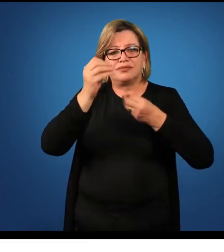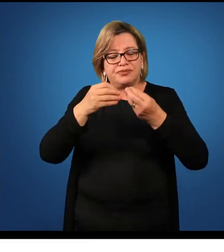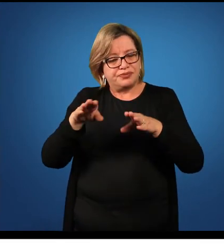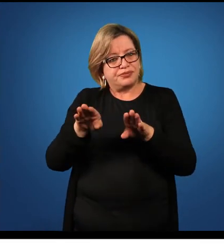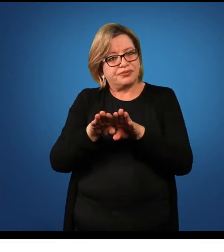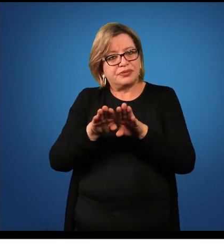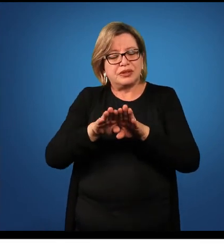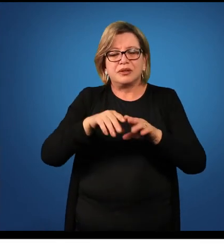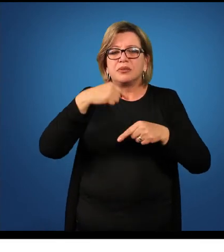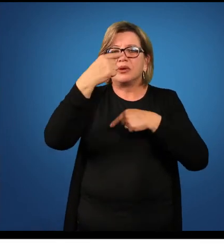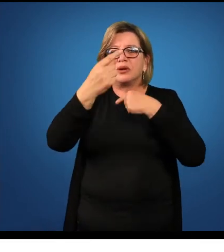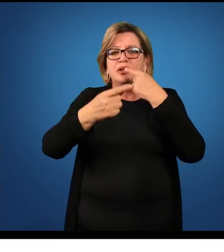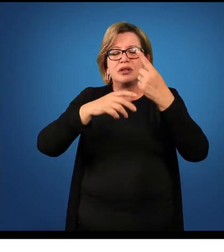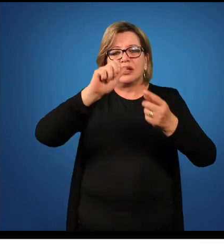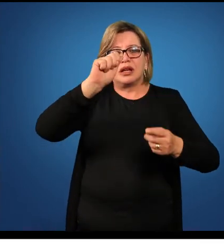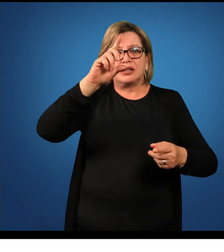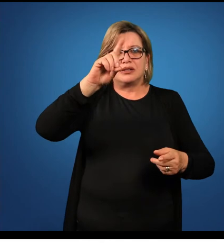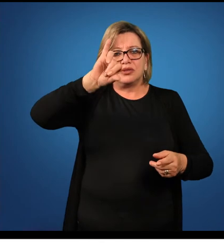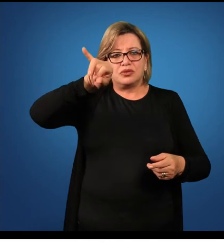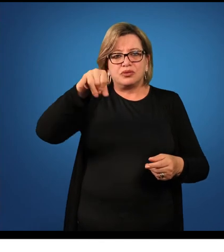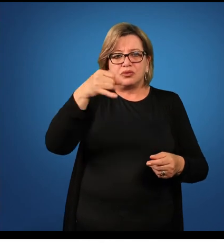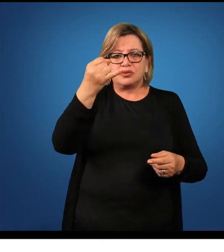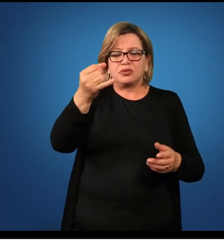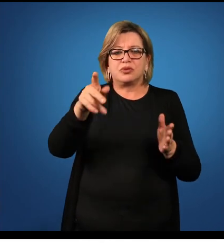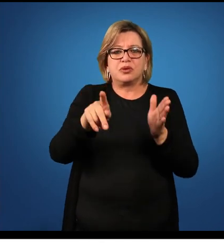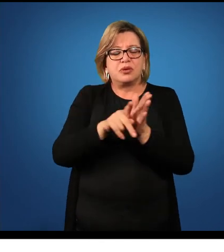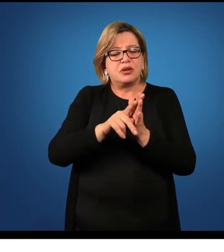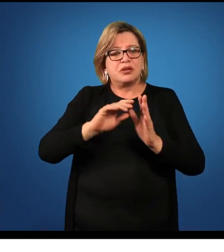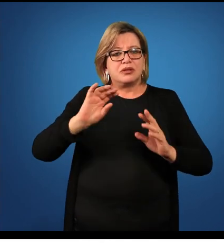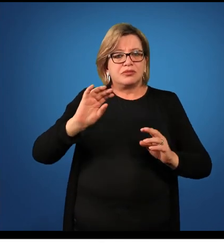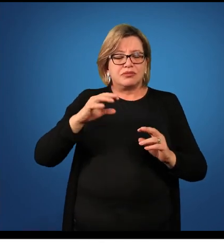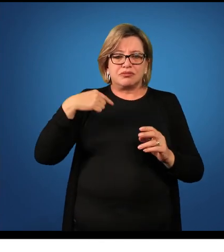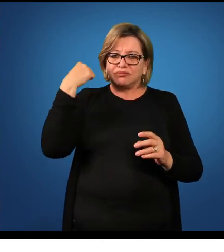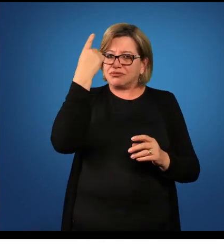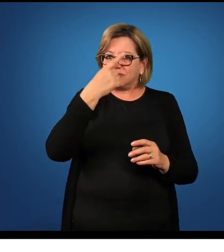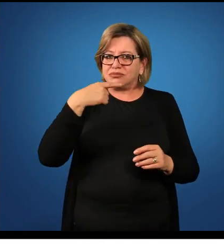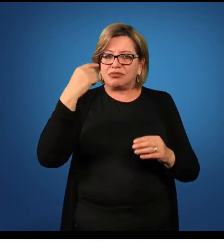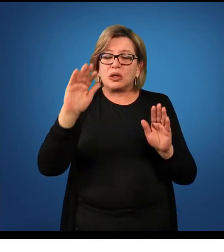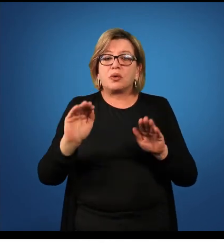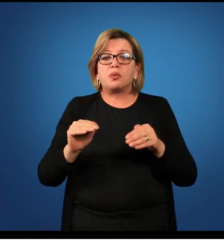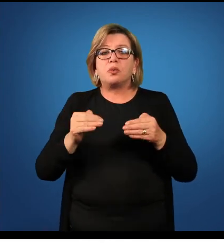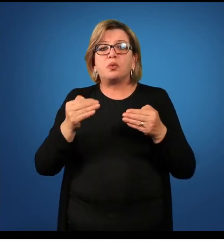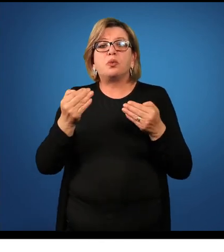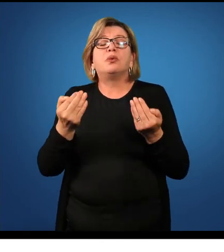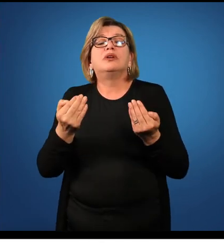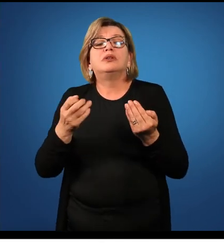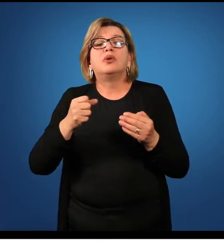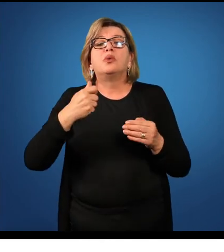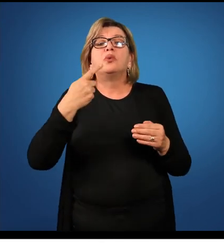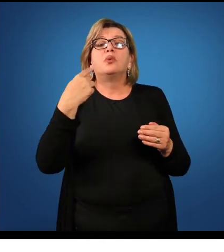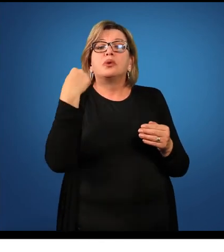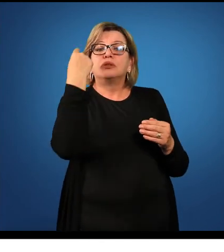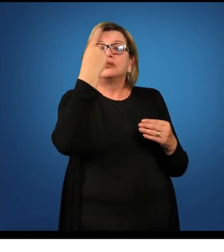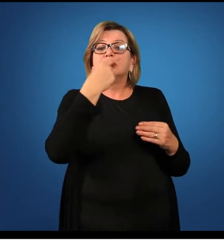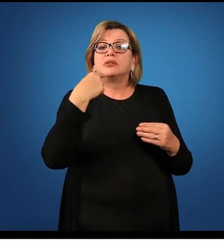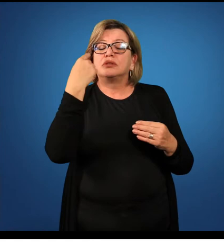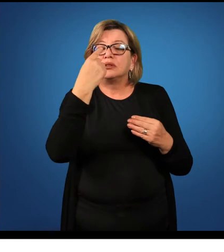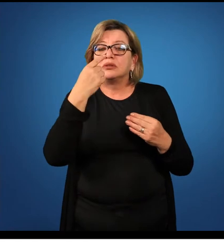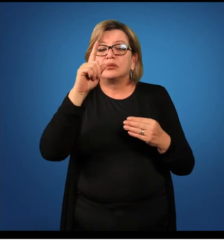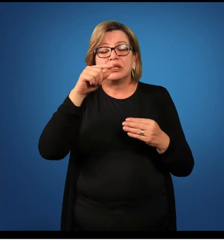e depois vimos adjunto adverbial de tempo de tempo quando que traduz com o caso